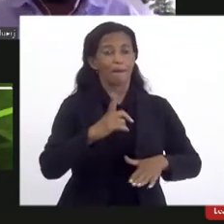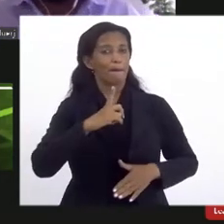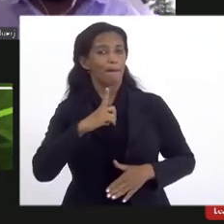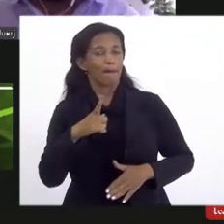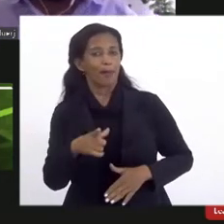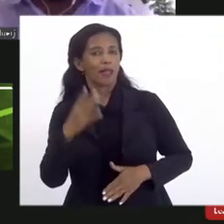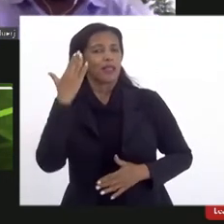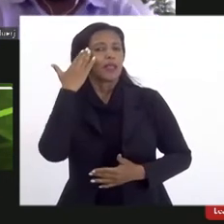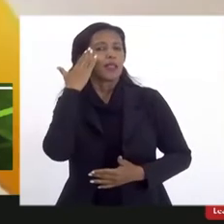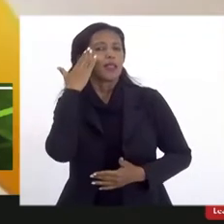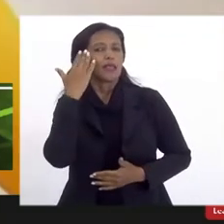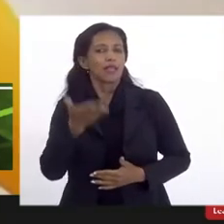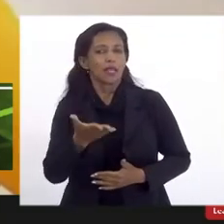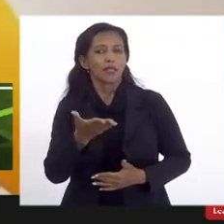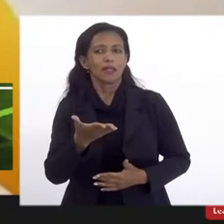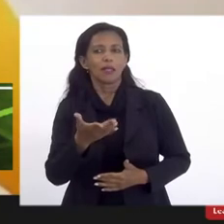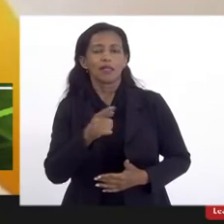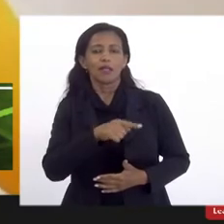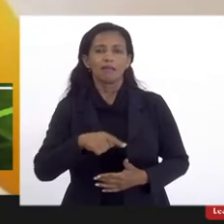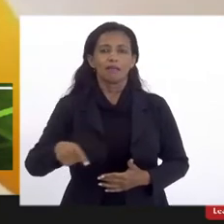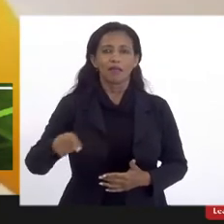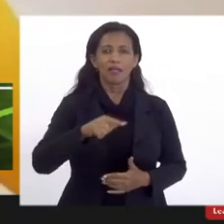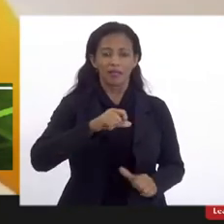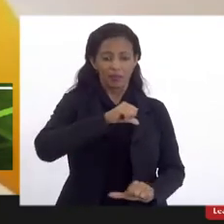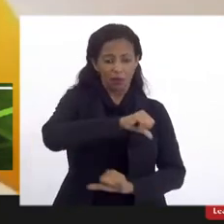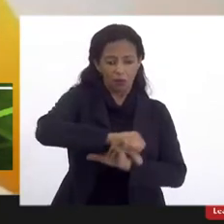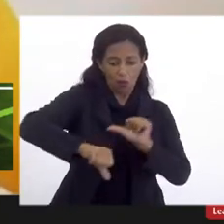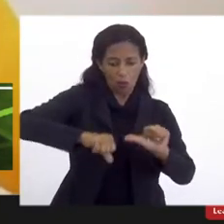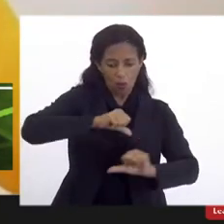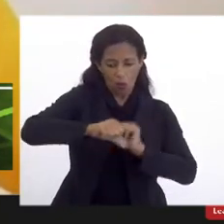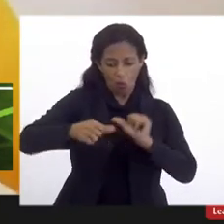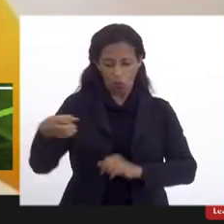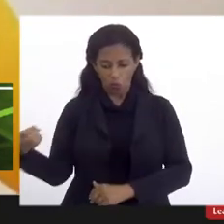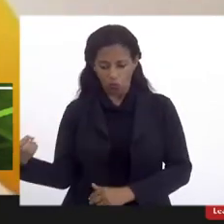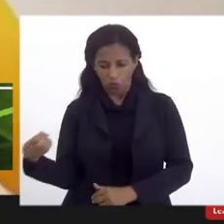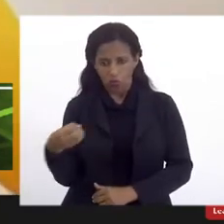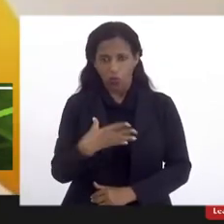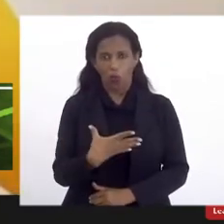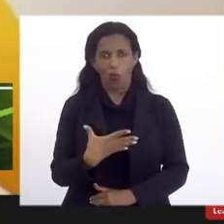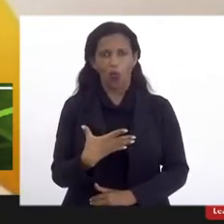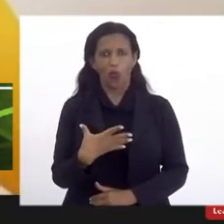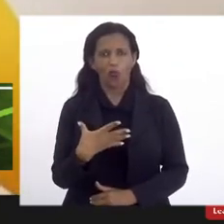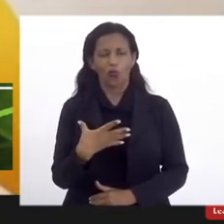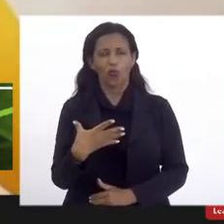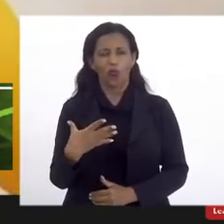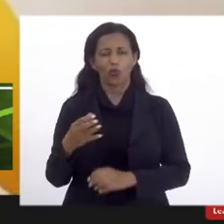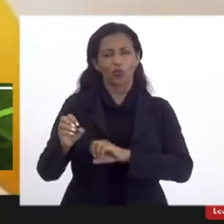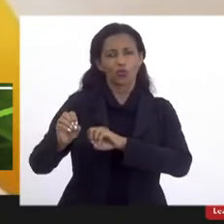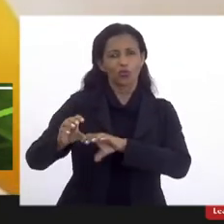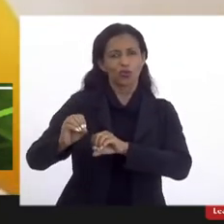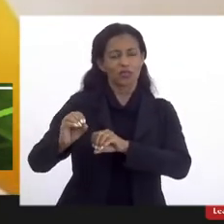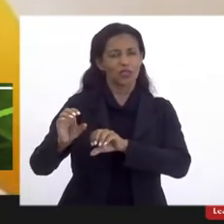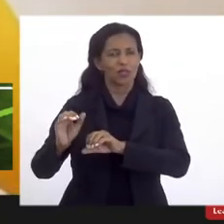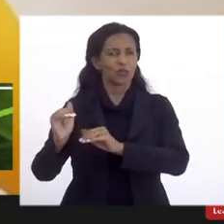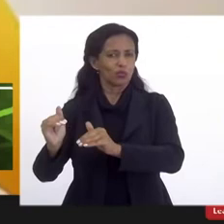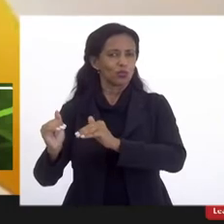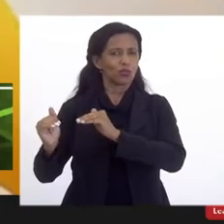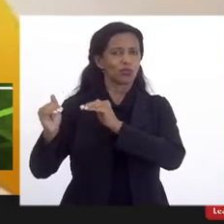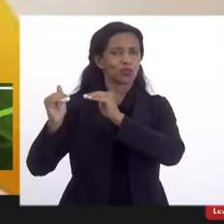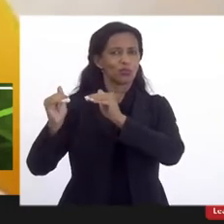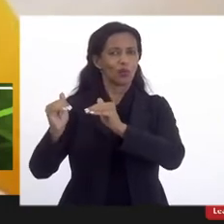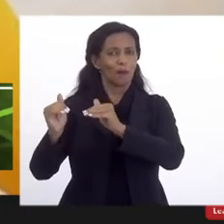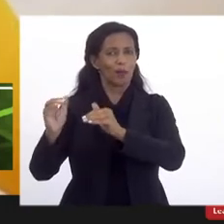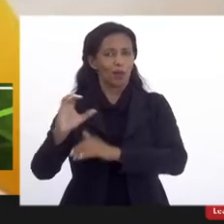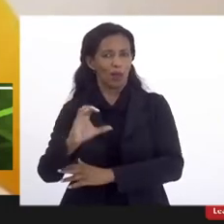gente entenda que essa incorporação significa um novo passo na consolidação do ensino superior na Zona Oeste de